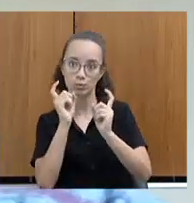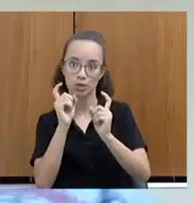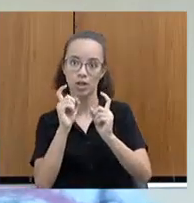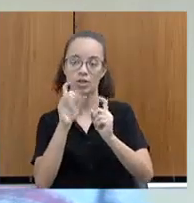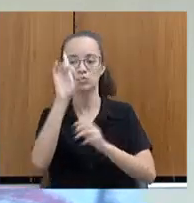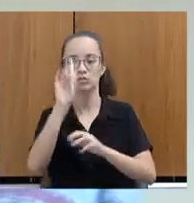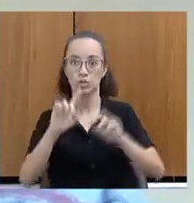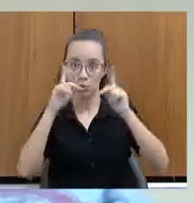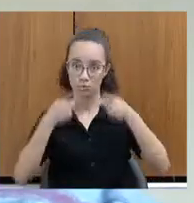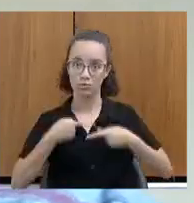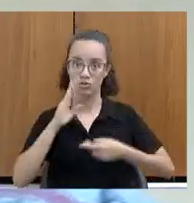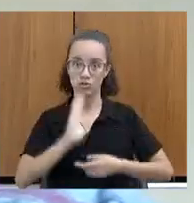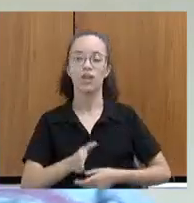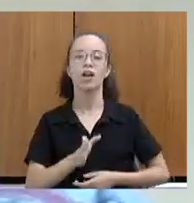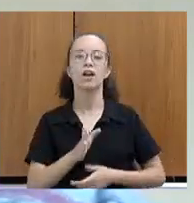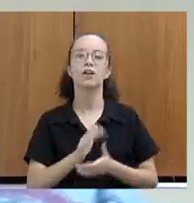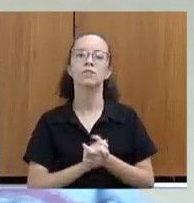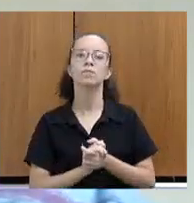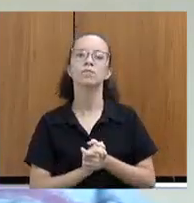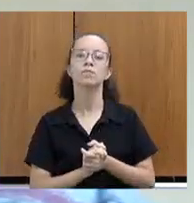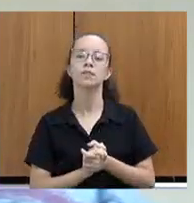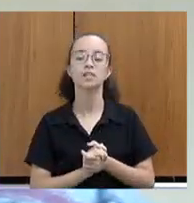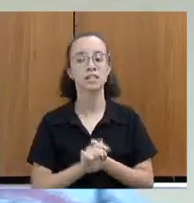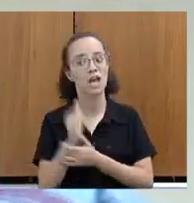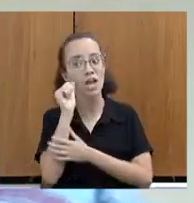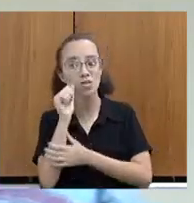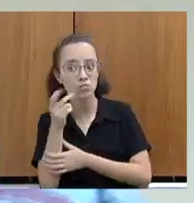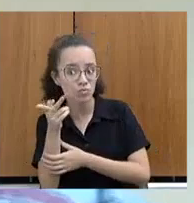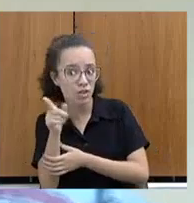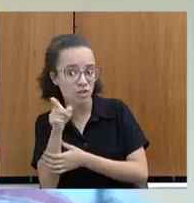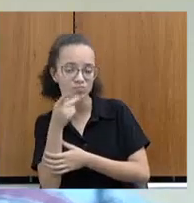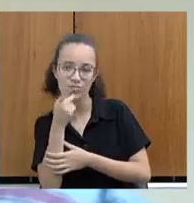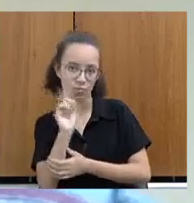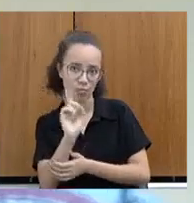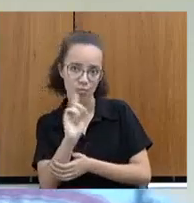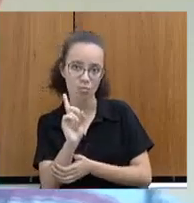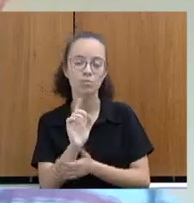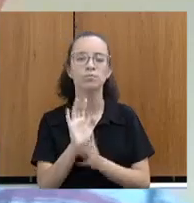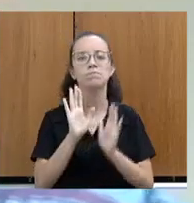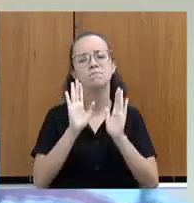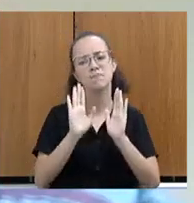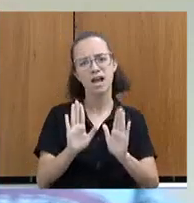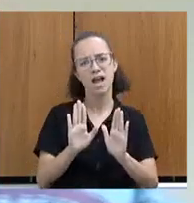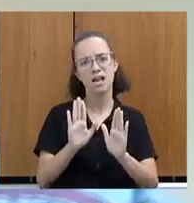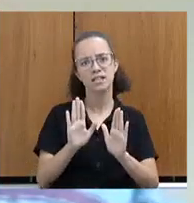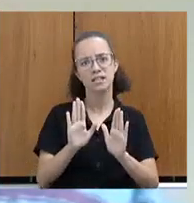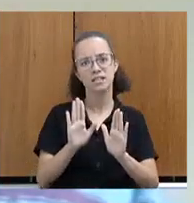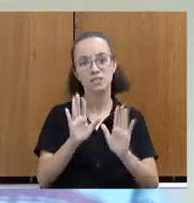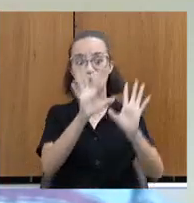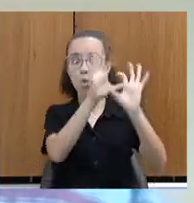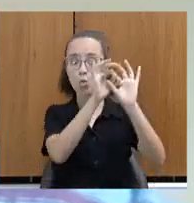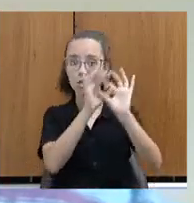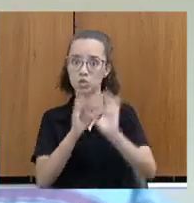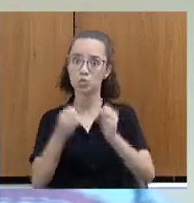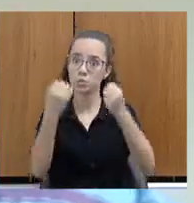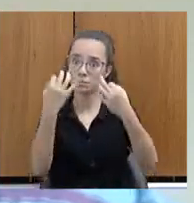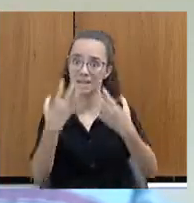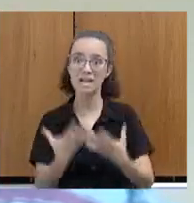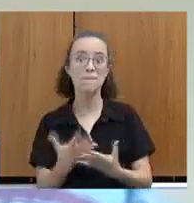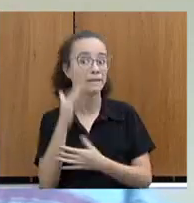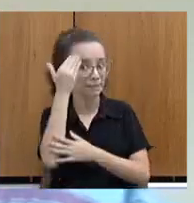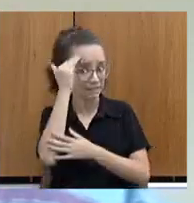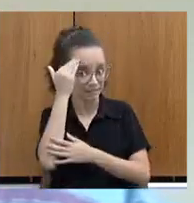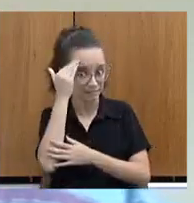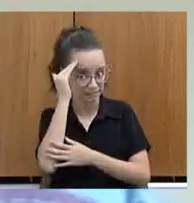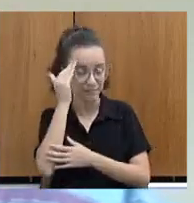Humanos, que não foi tocado pela senhora, mas vou fazer uma contextualização aqui para ele poder entender.